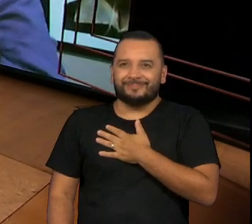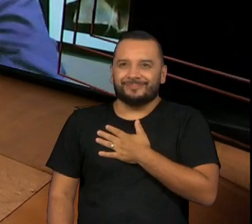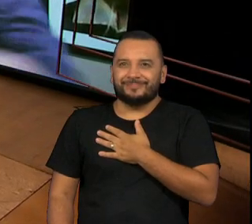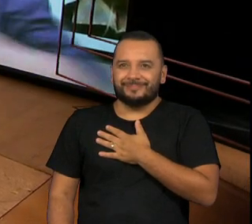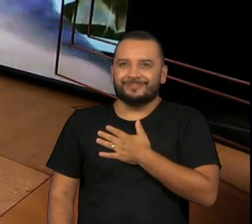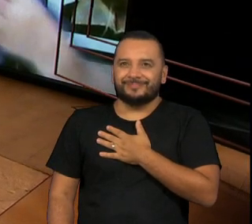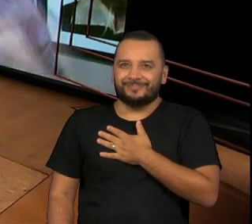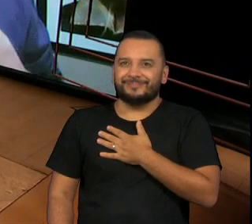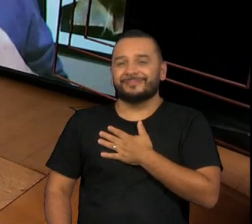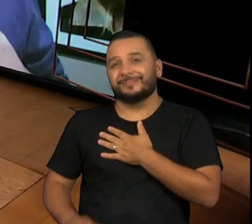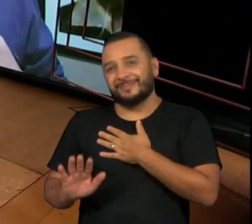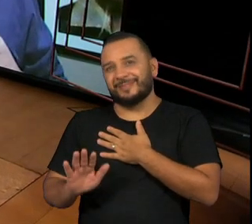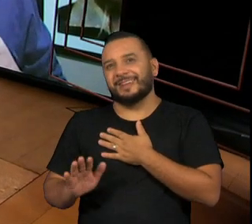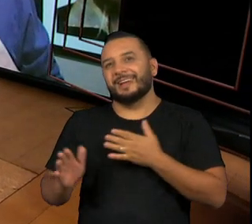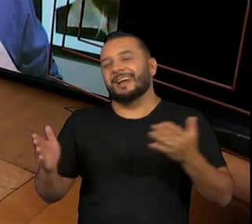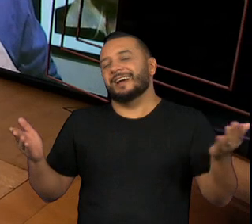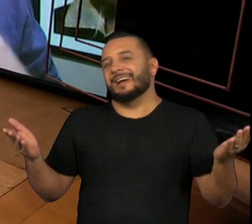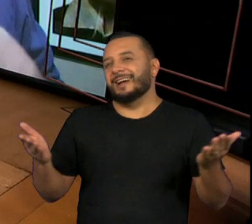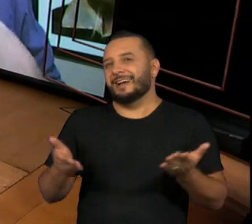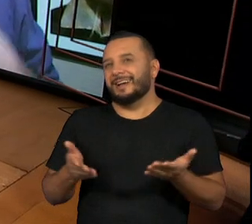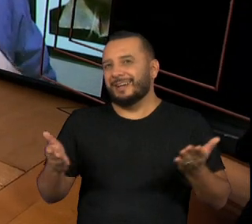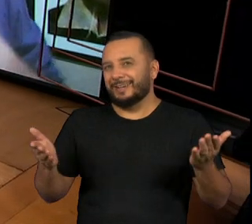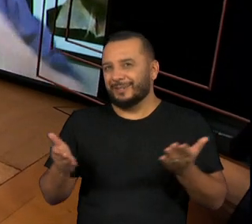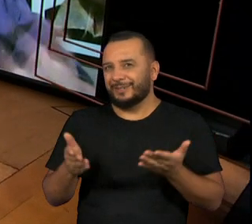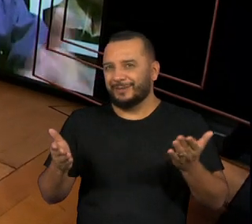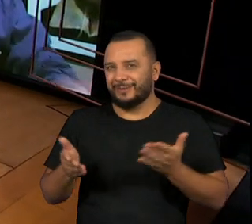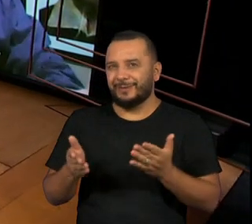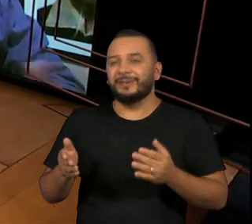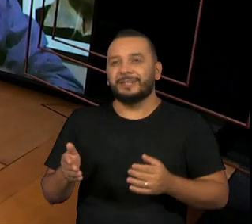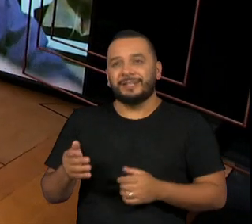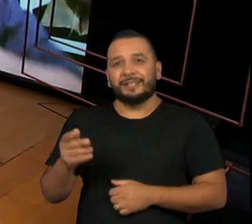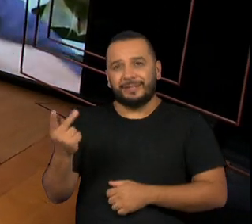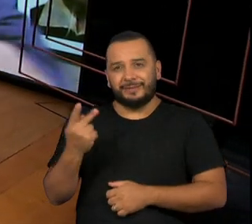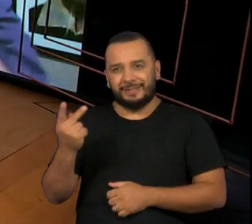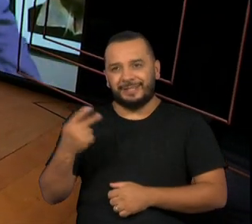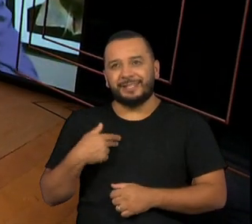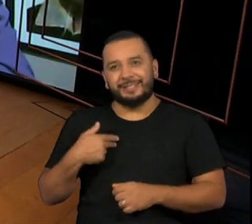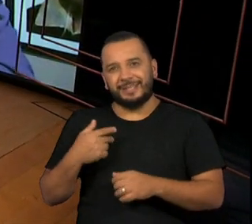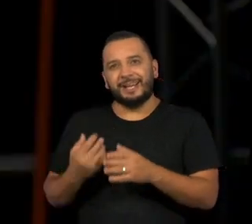Sabe que, felizmente, agora nós estamos fazendo uma série junto aí na cultura, né?